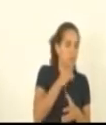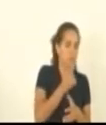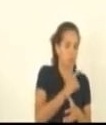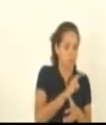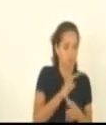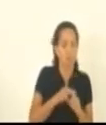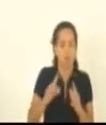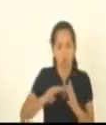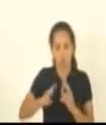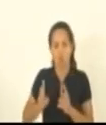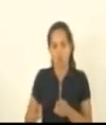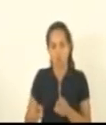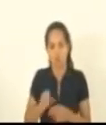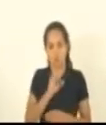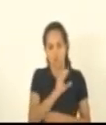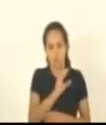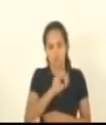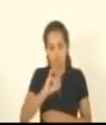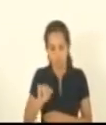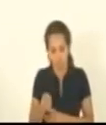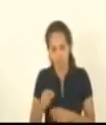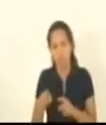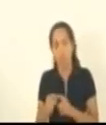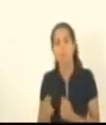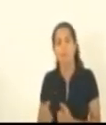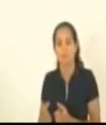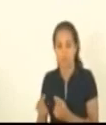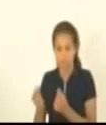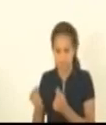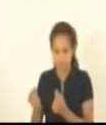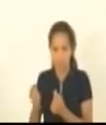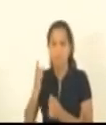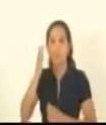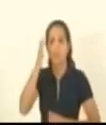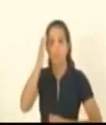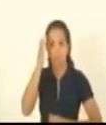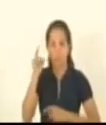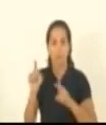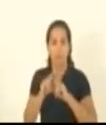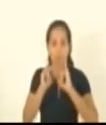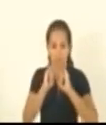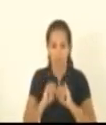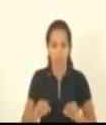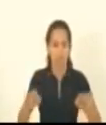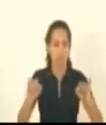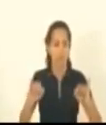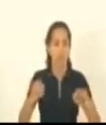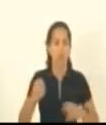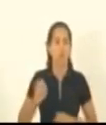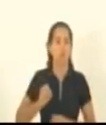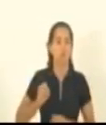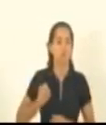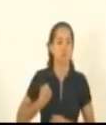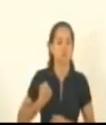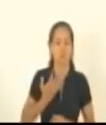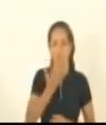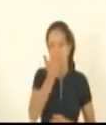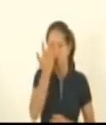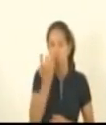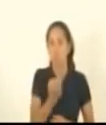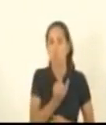e comissão de finanças e amanhã eu também estarei divulgando ao número de membros